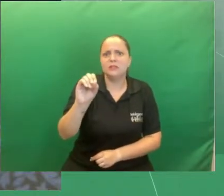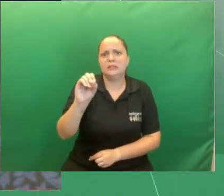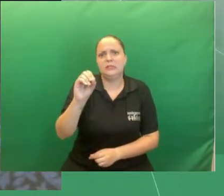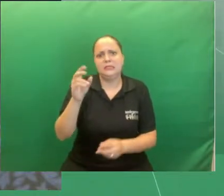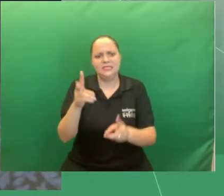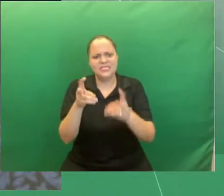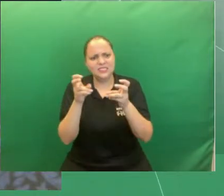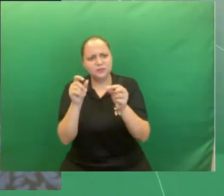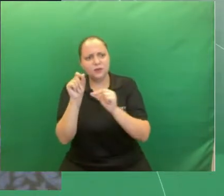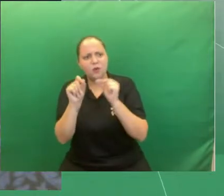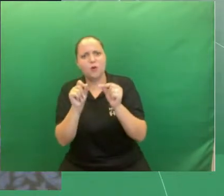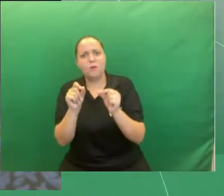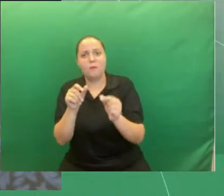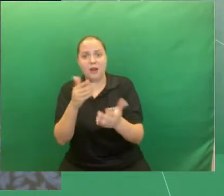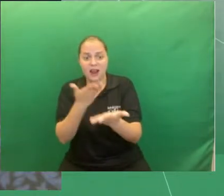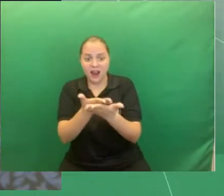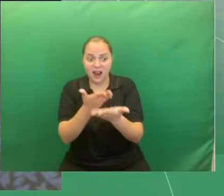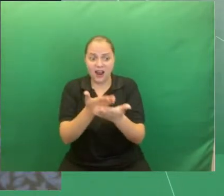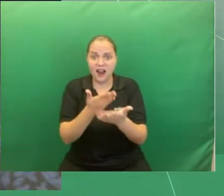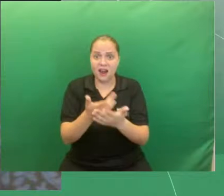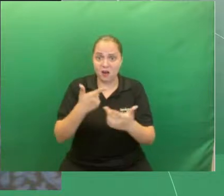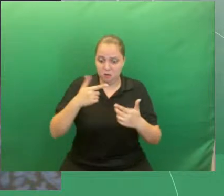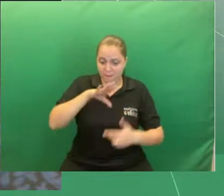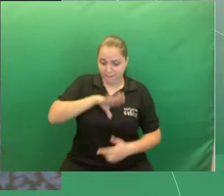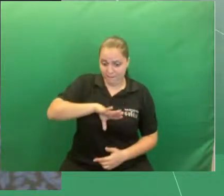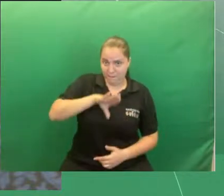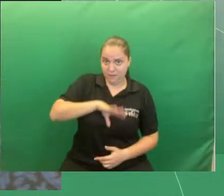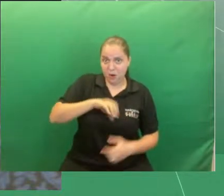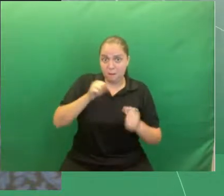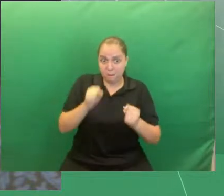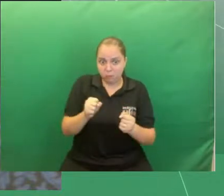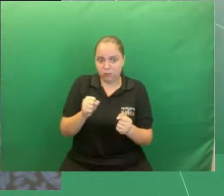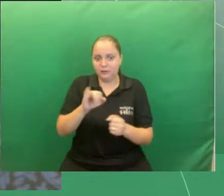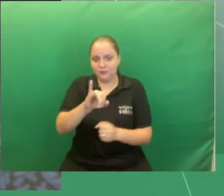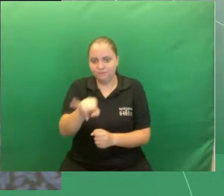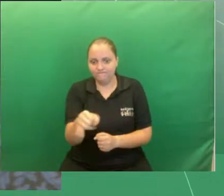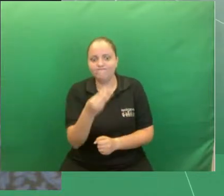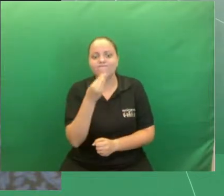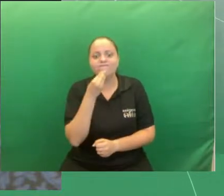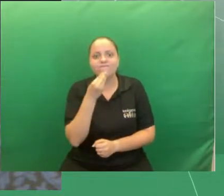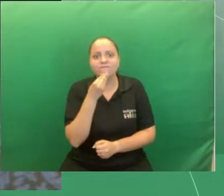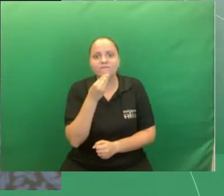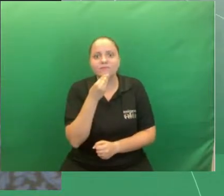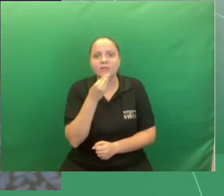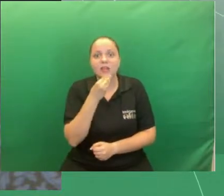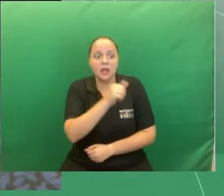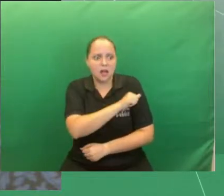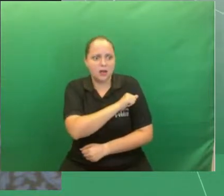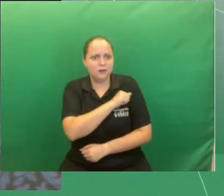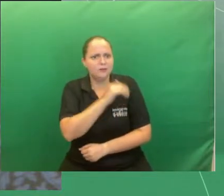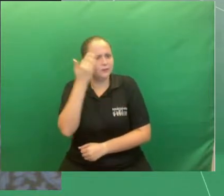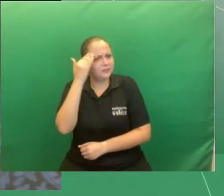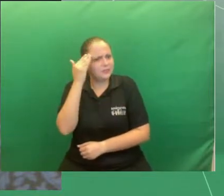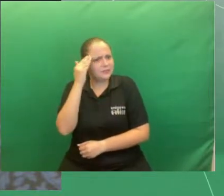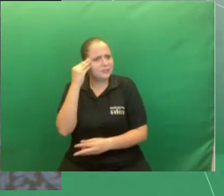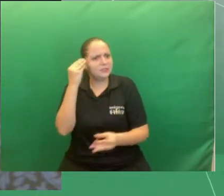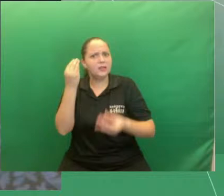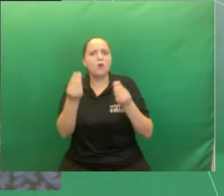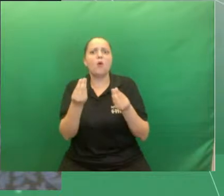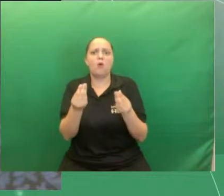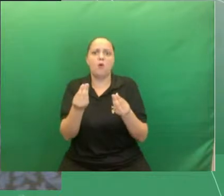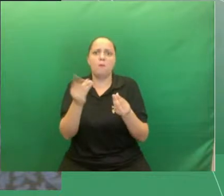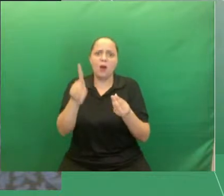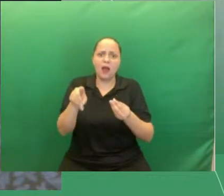que as aulas de língua portuguesa podem oportunizar os alunos a conhecer a variedade padrão e a não padrão